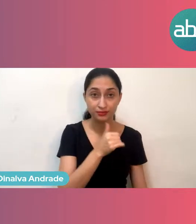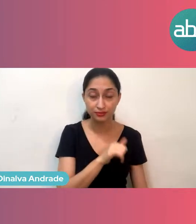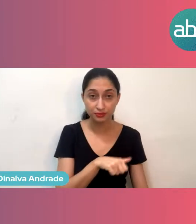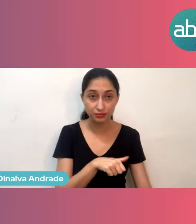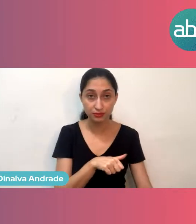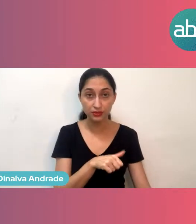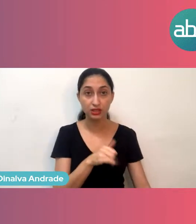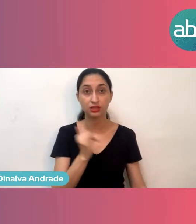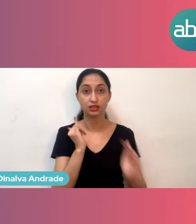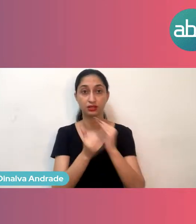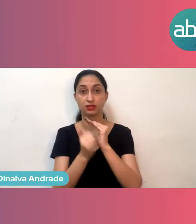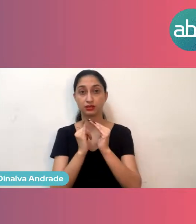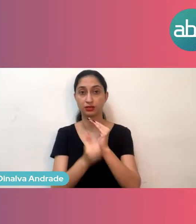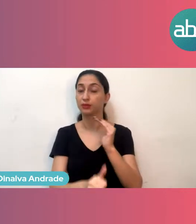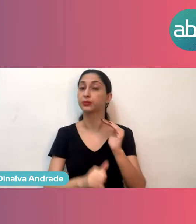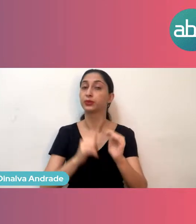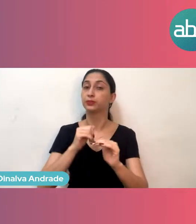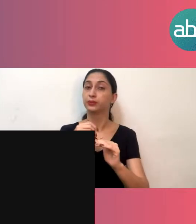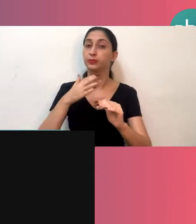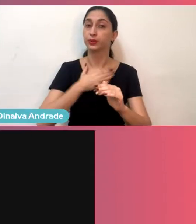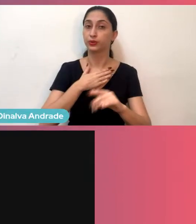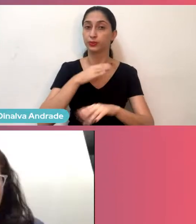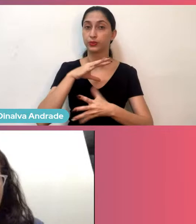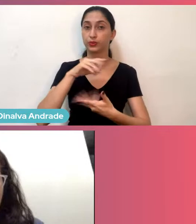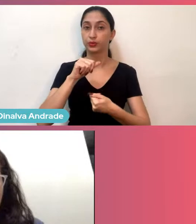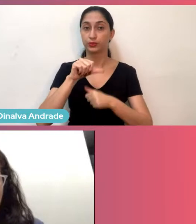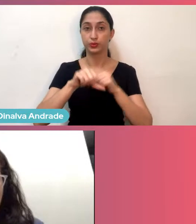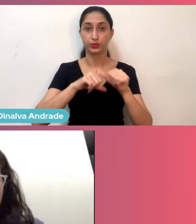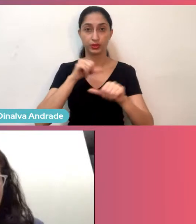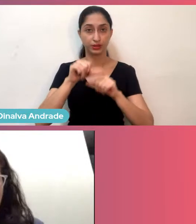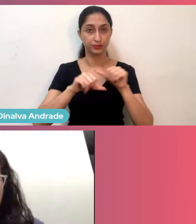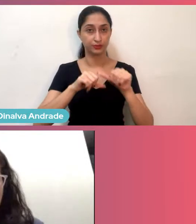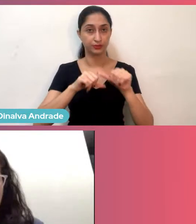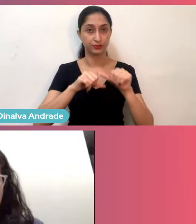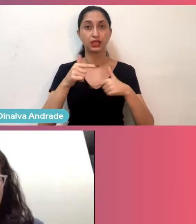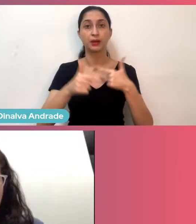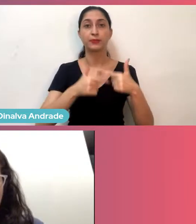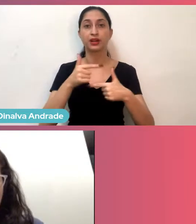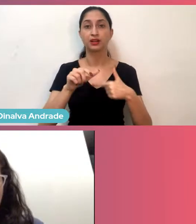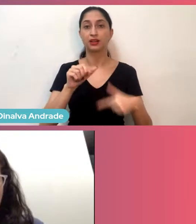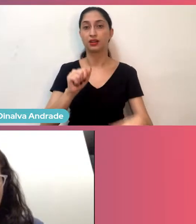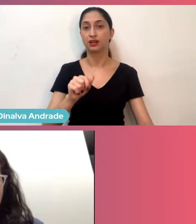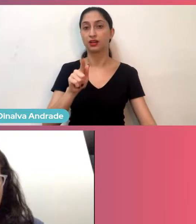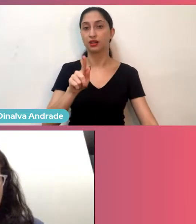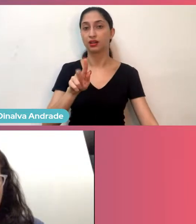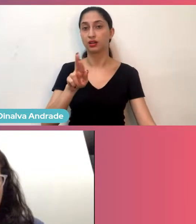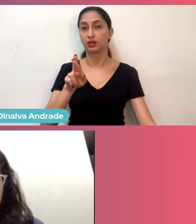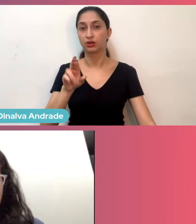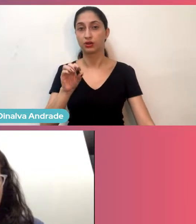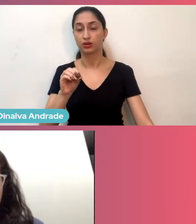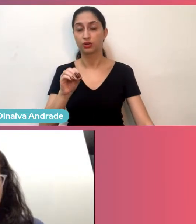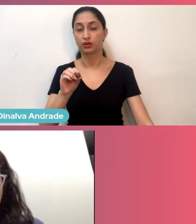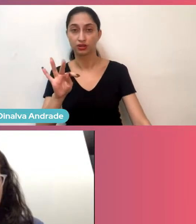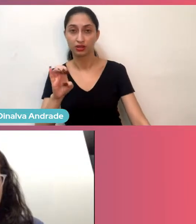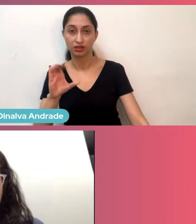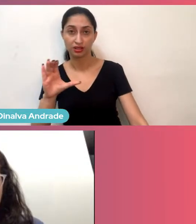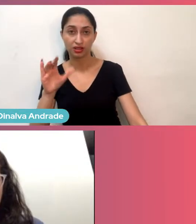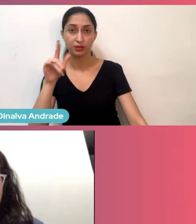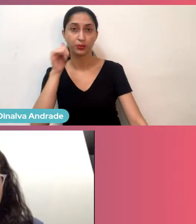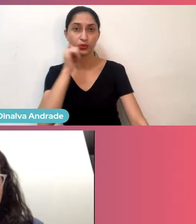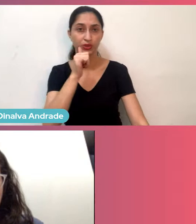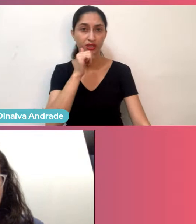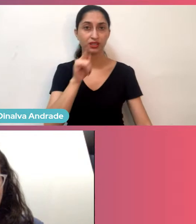da startup Muda Meu Mundo e que também trabalha com agritech aí, então são várias raridades aí, é mulher, é tecnologia,